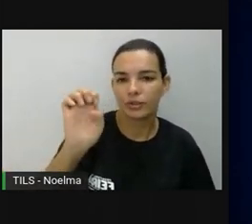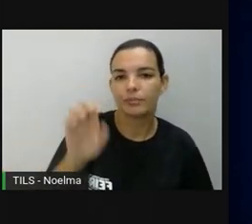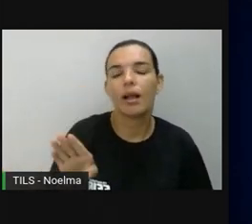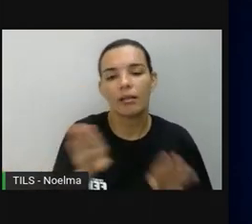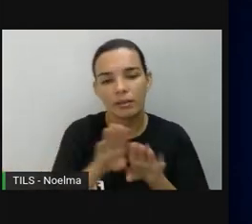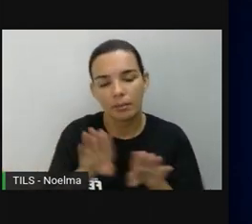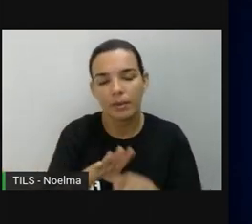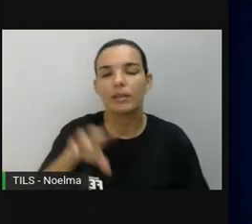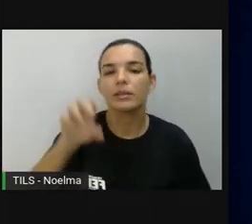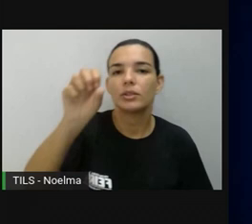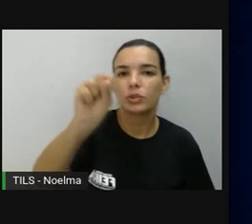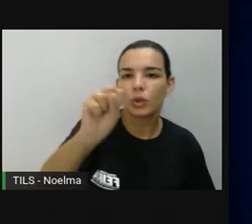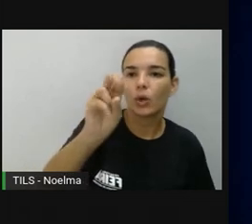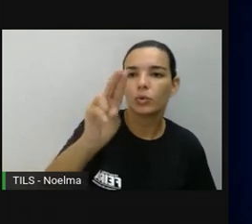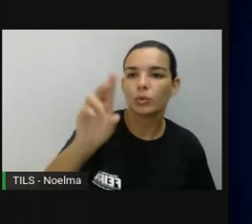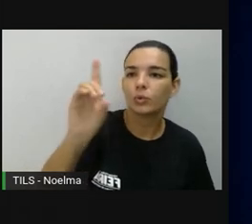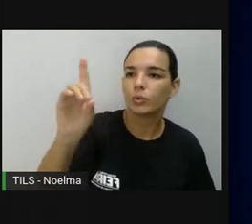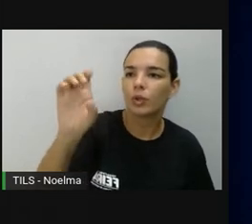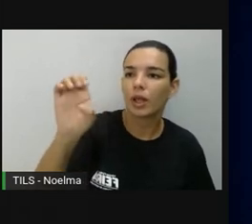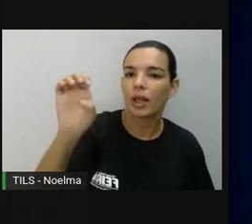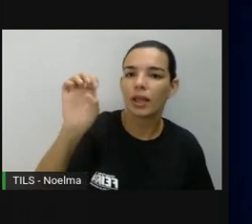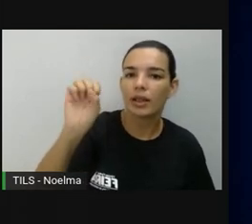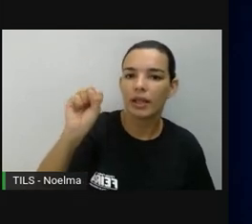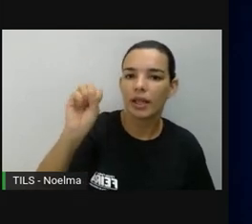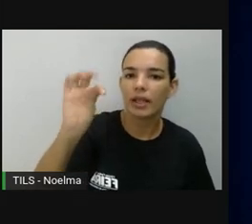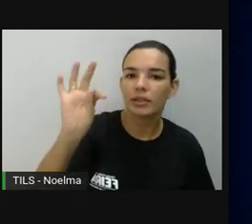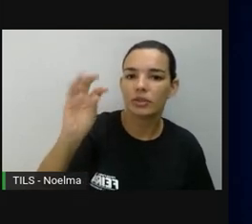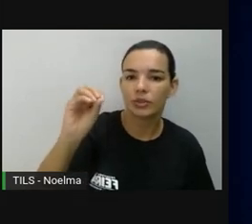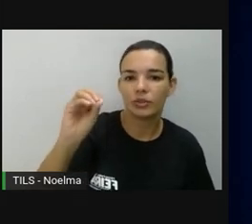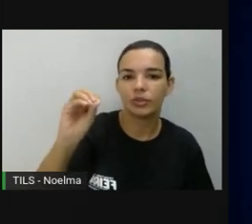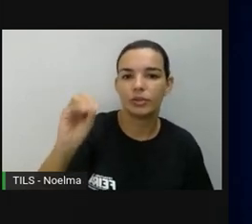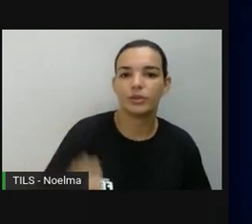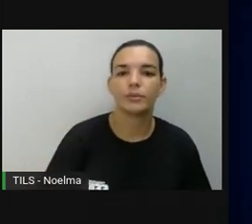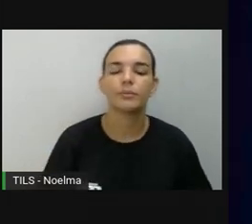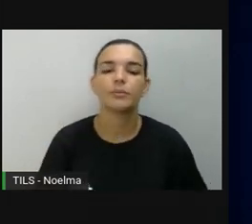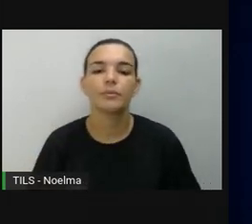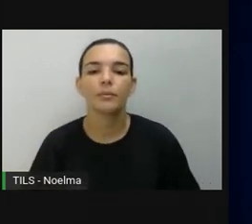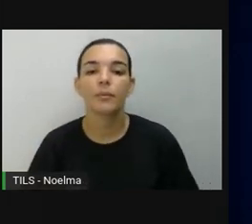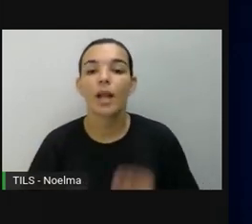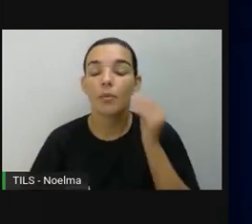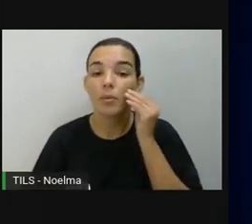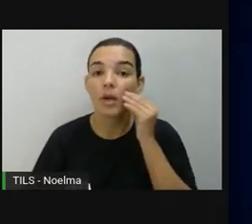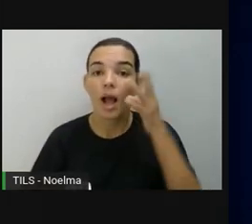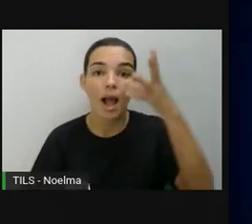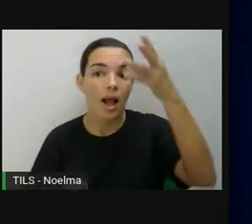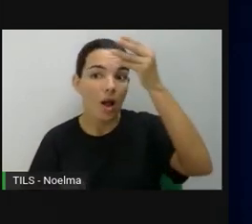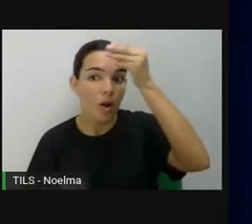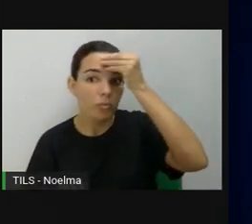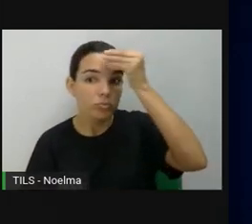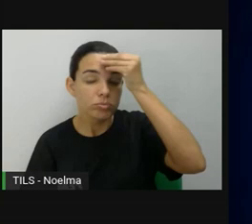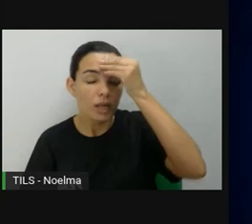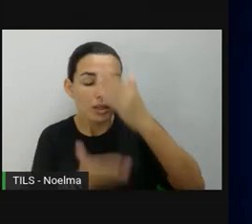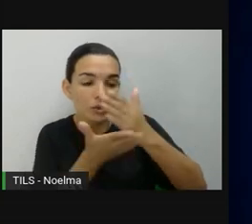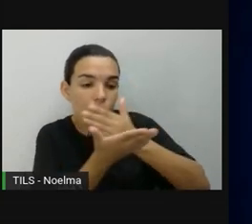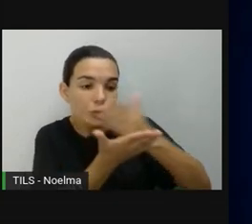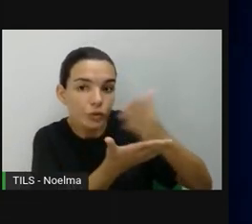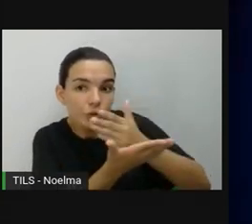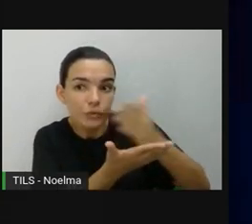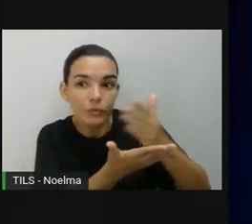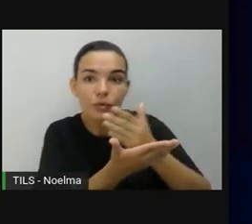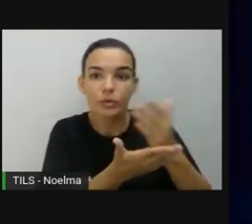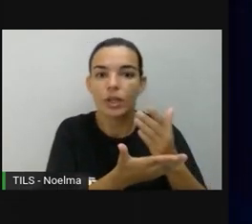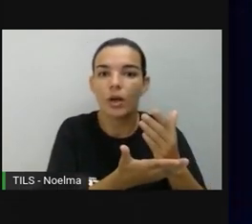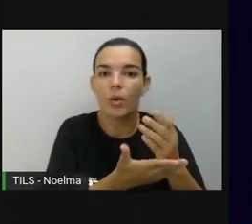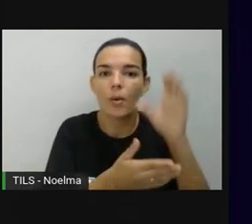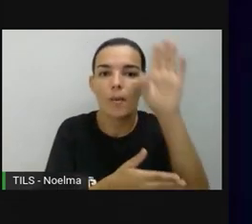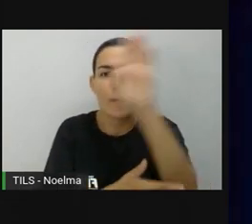bem no meio do oeste e o sul. É assim que podemos compreender melhor a divisão do Brasil em cinco